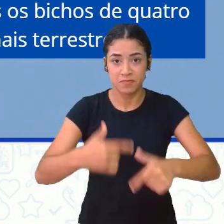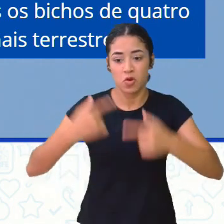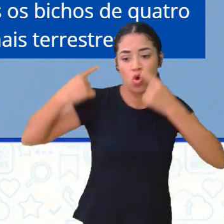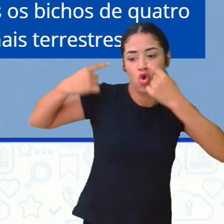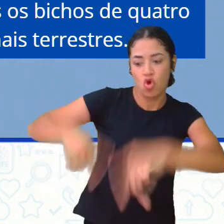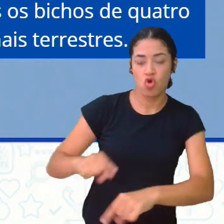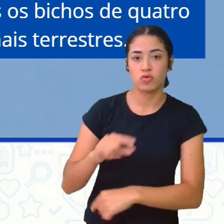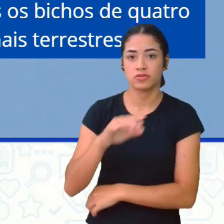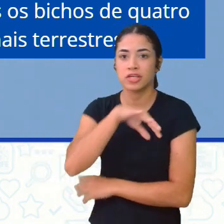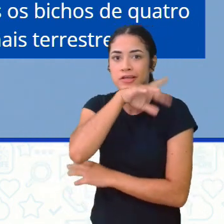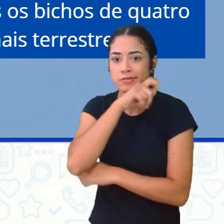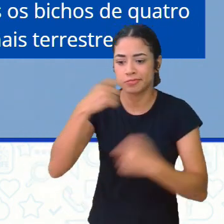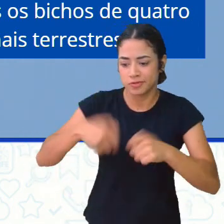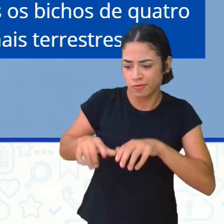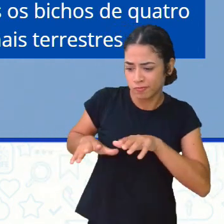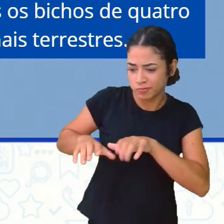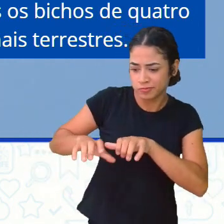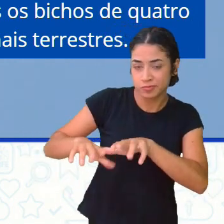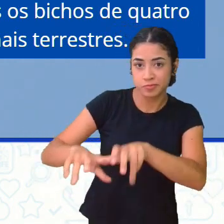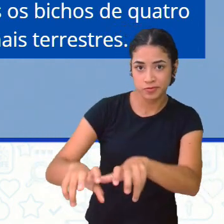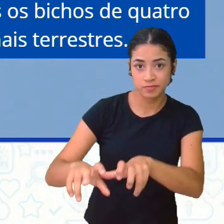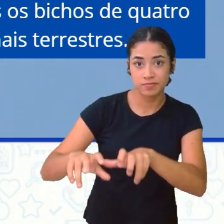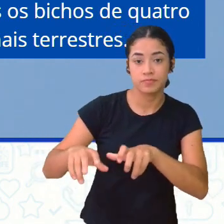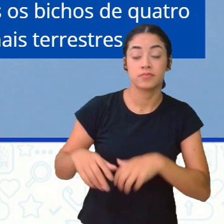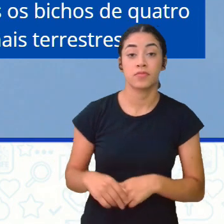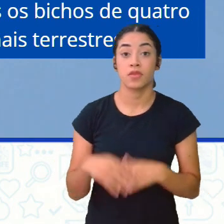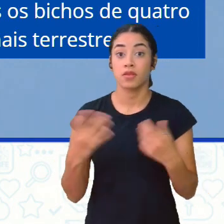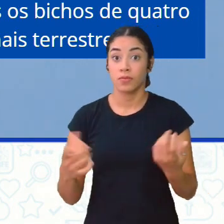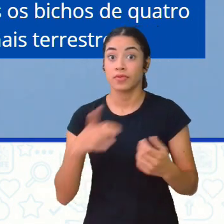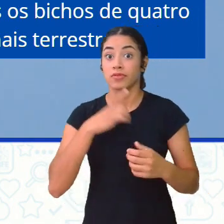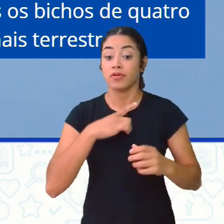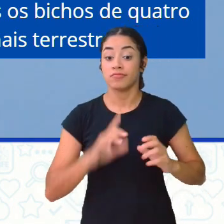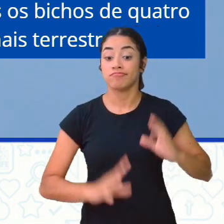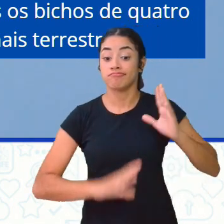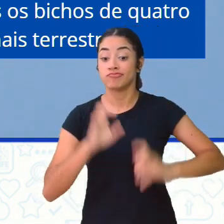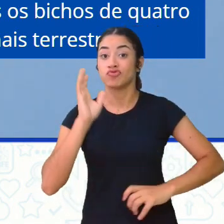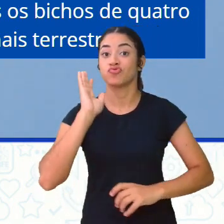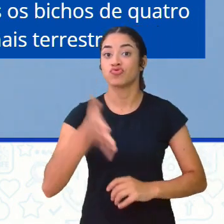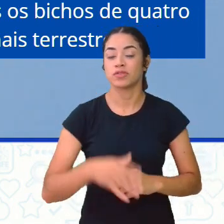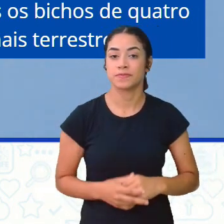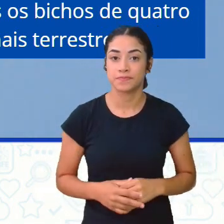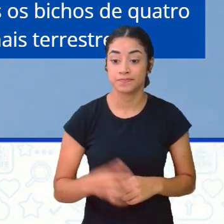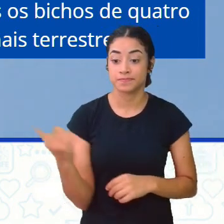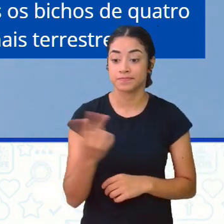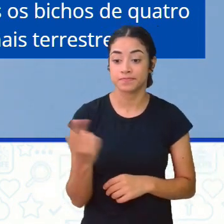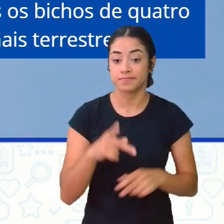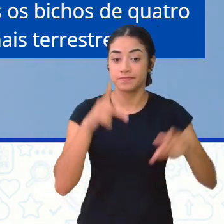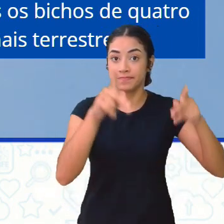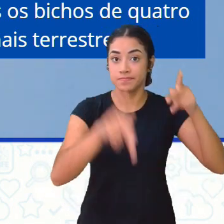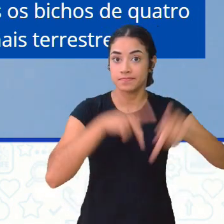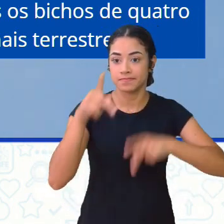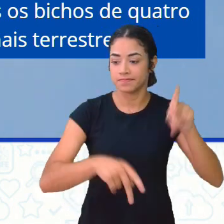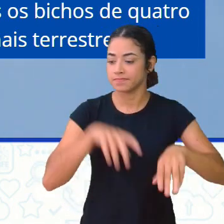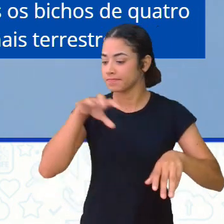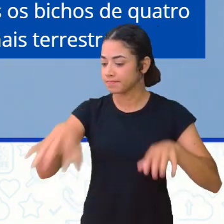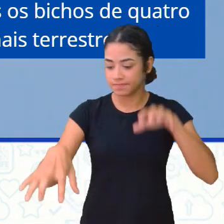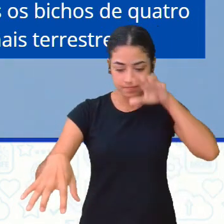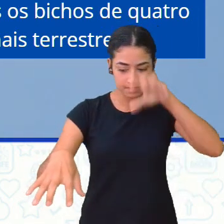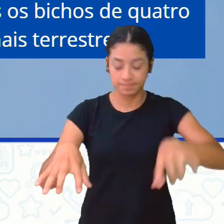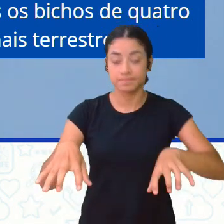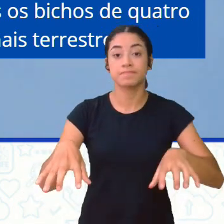que andam pelo chão. A gente já tem aí um conflito instaurado entre dois povos, né? Entre dois